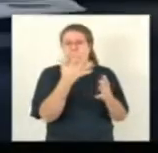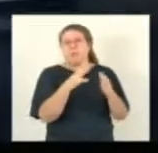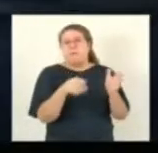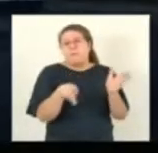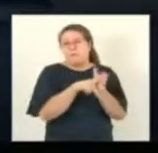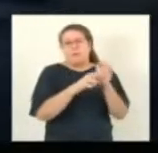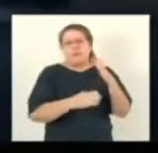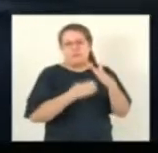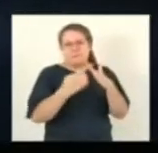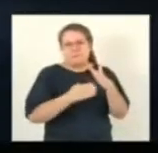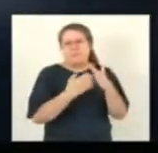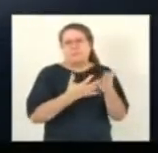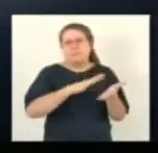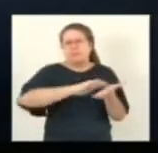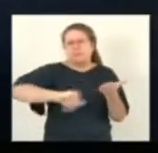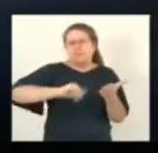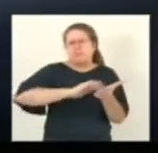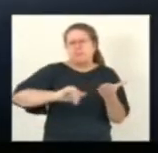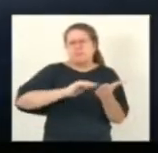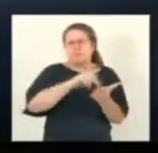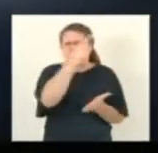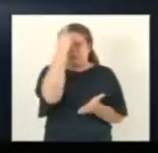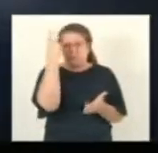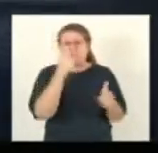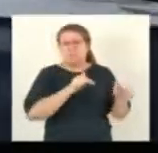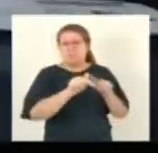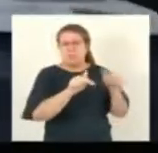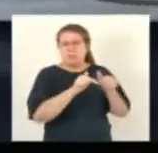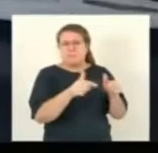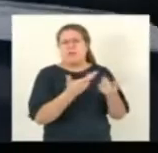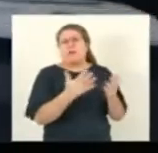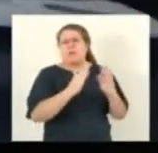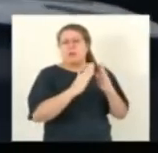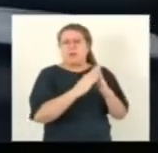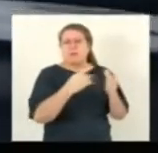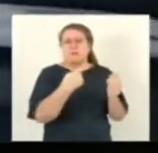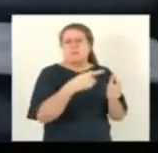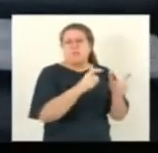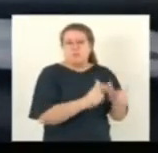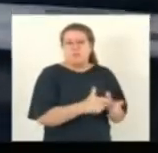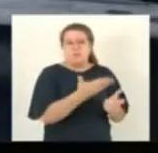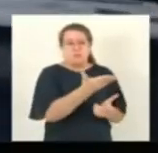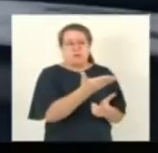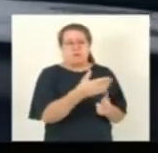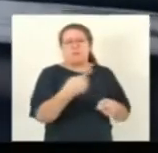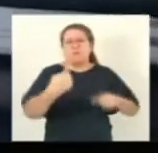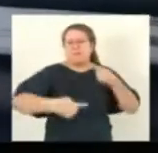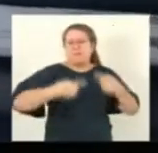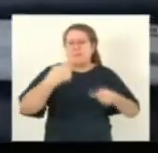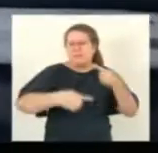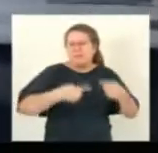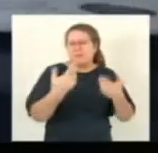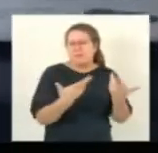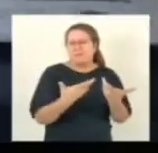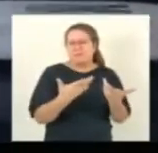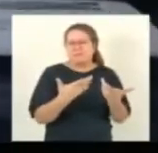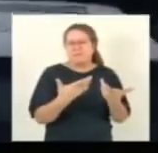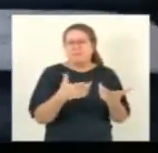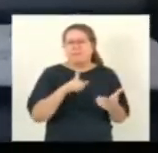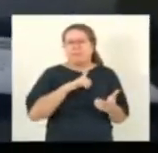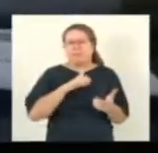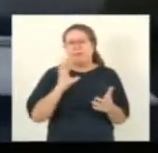não pertence a Suzano. Tem uma briga judicial acontecendo e deveriam esperar a justiça decidir.